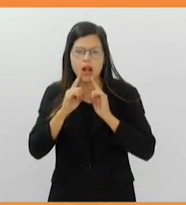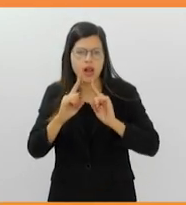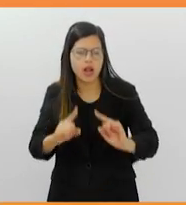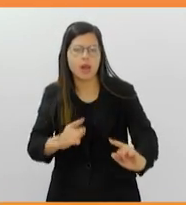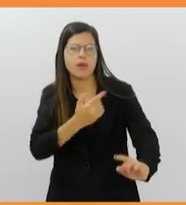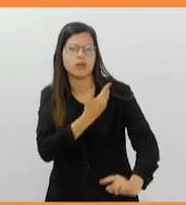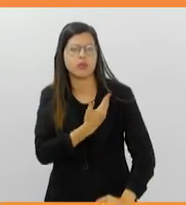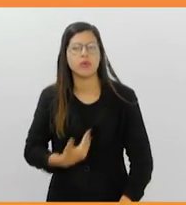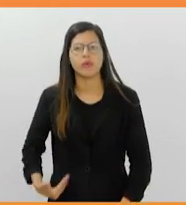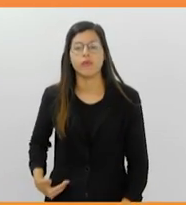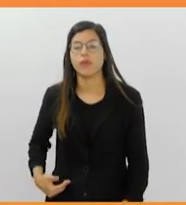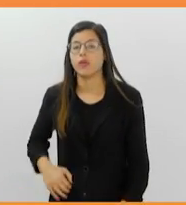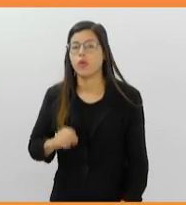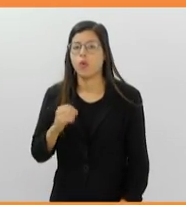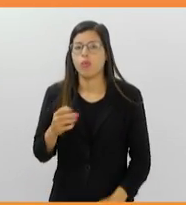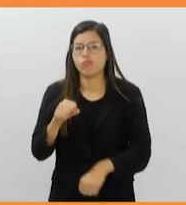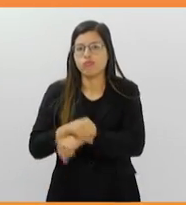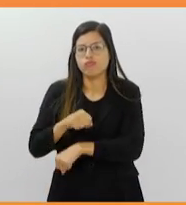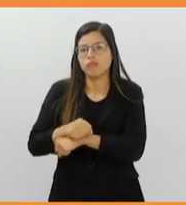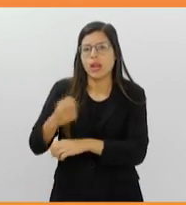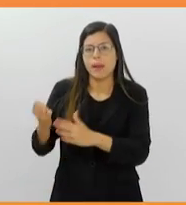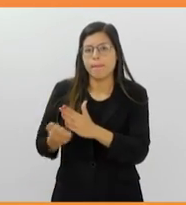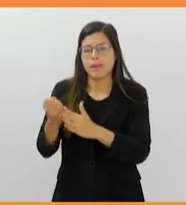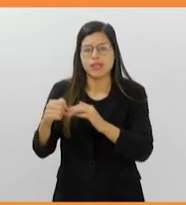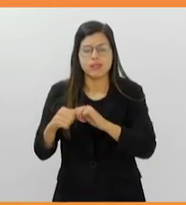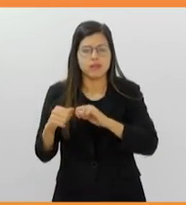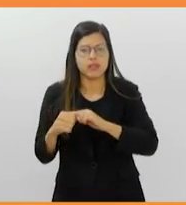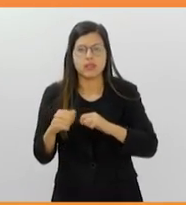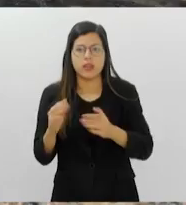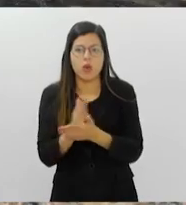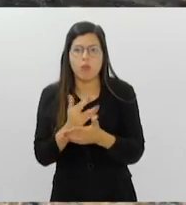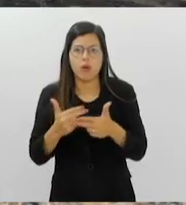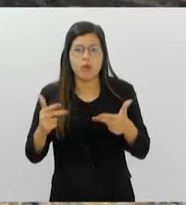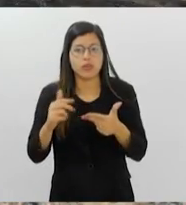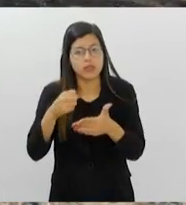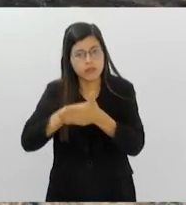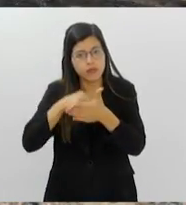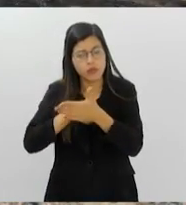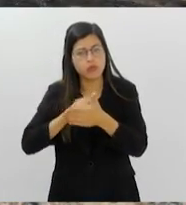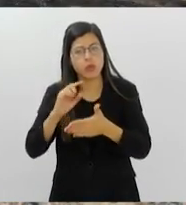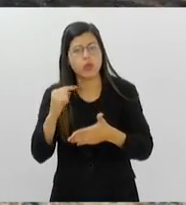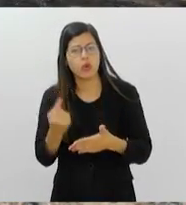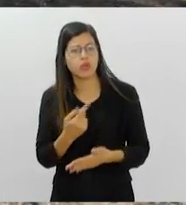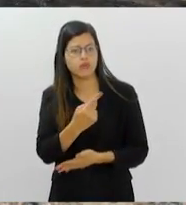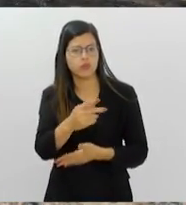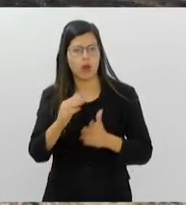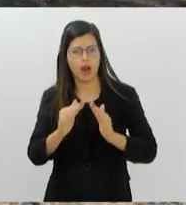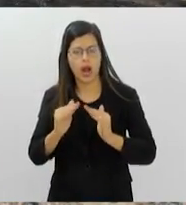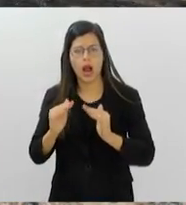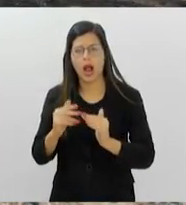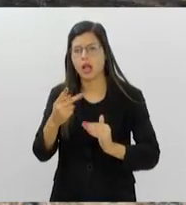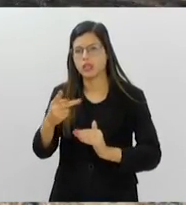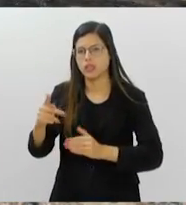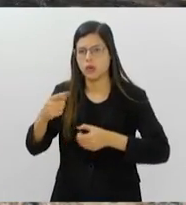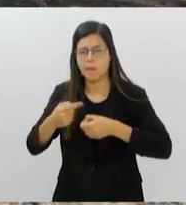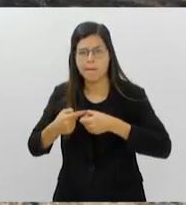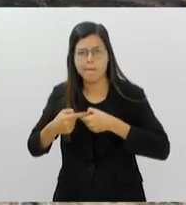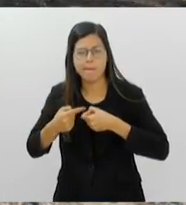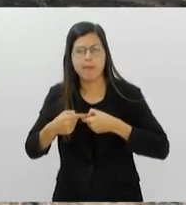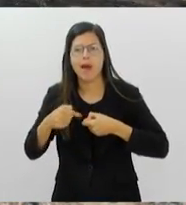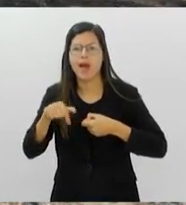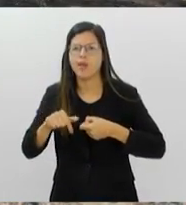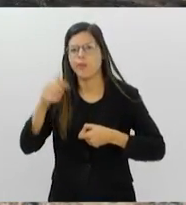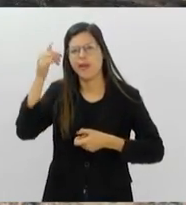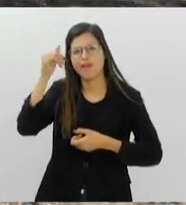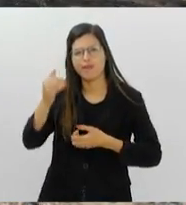que terceiros façam alguma coisa. Essa luta é de todos nós. Na sua casa, no seu bairro, no seu sítio, não deixe o capim